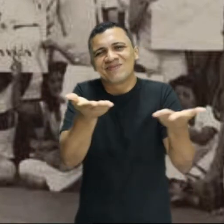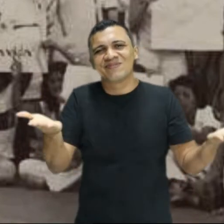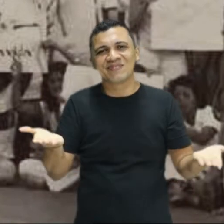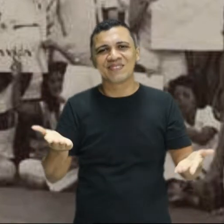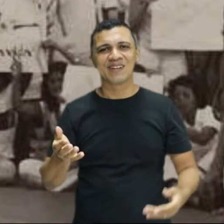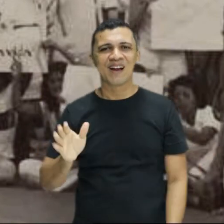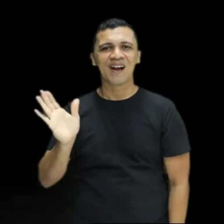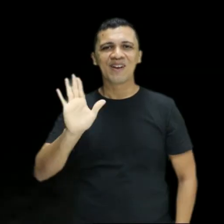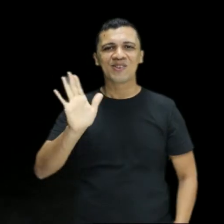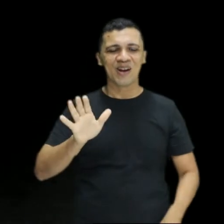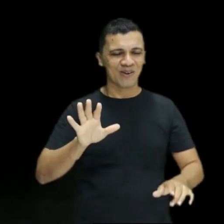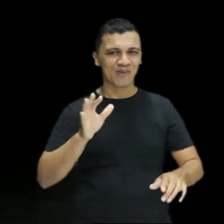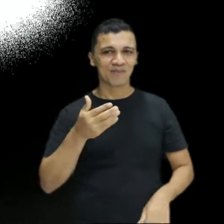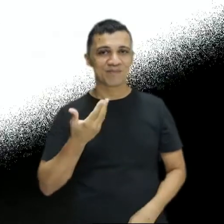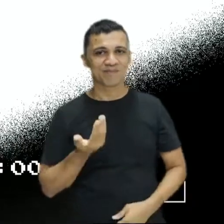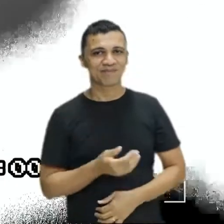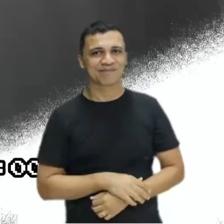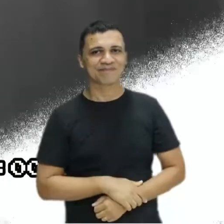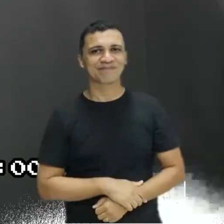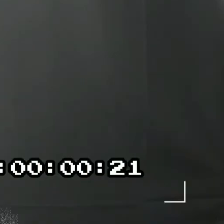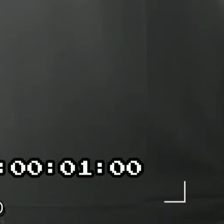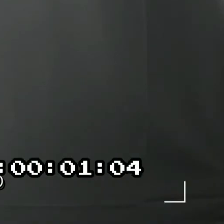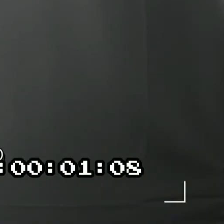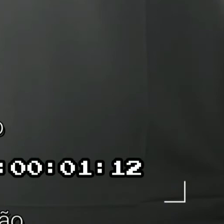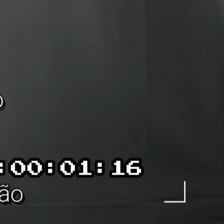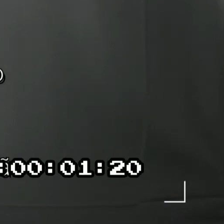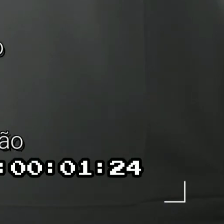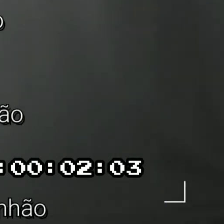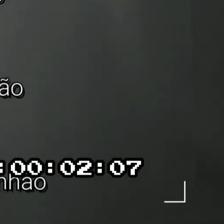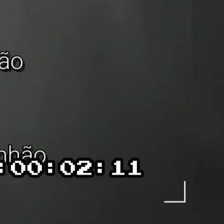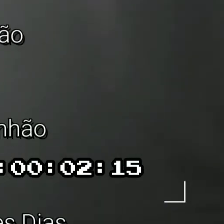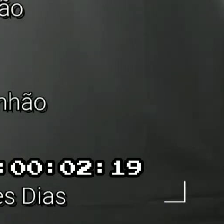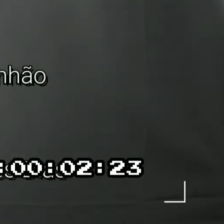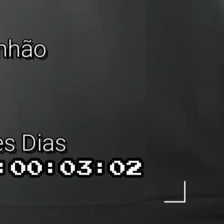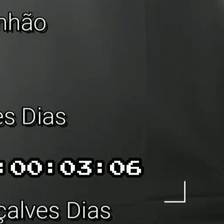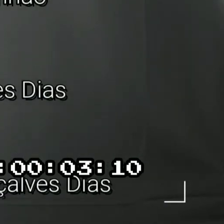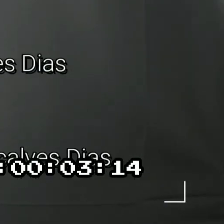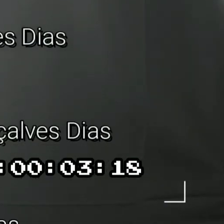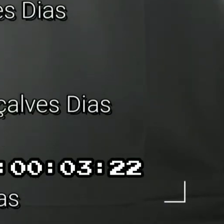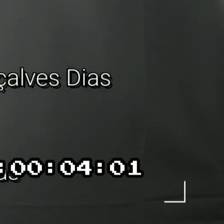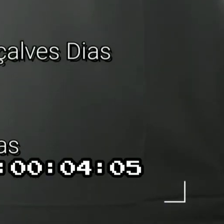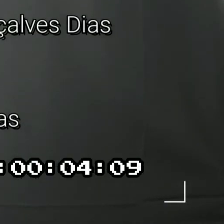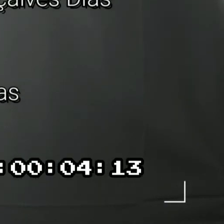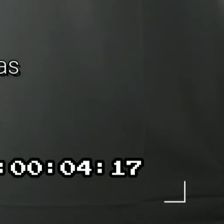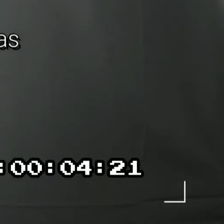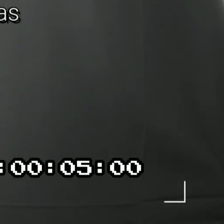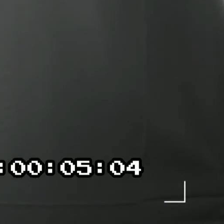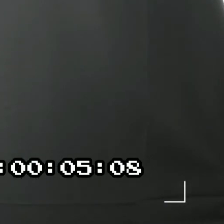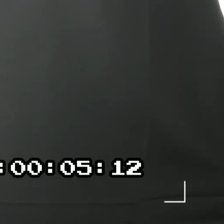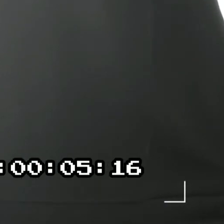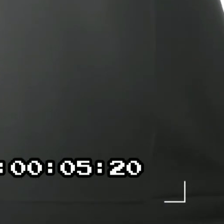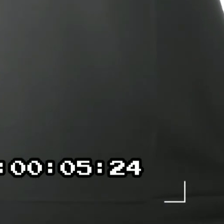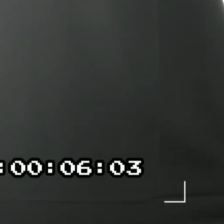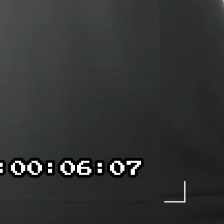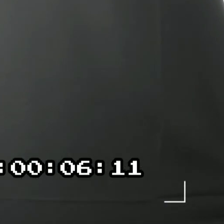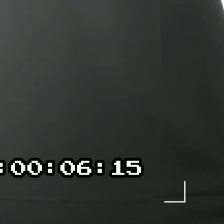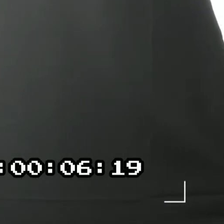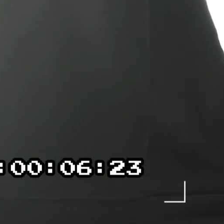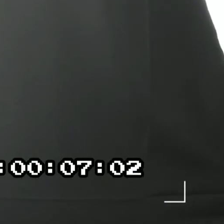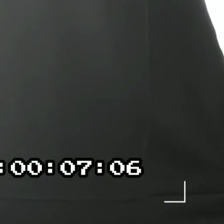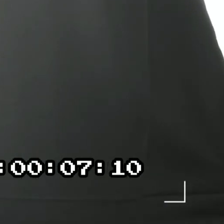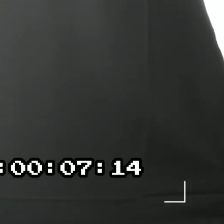da Plataforma Gonçalves Dias. Tchau, tchau. É só isso mesmo, né?